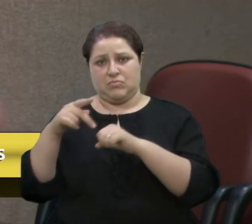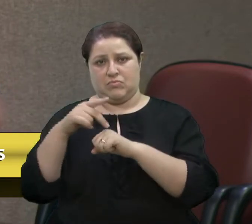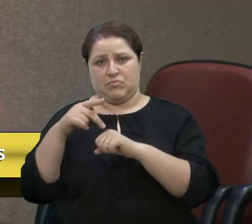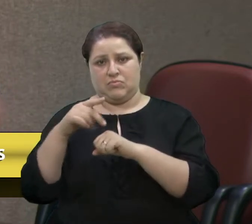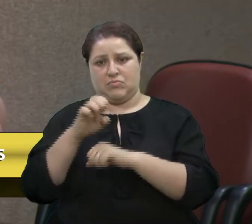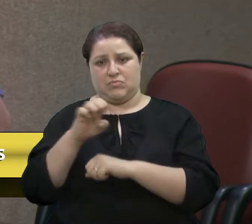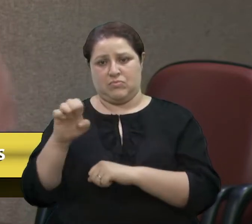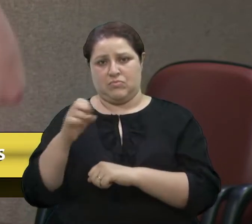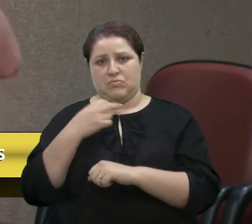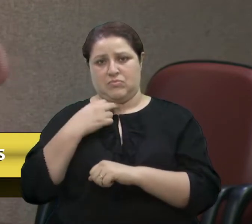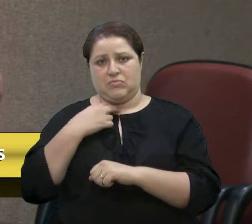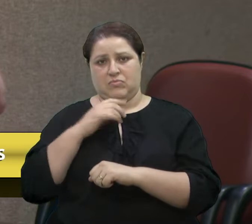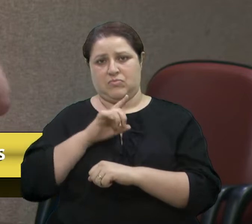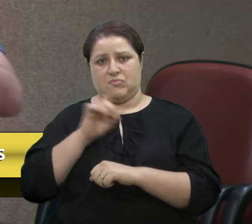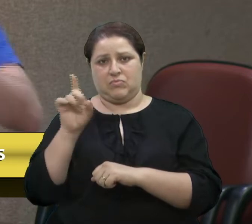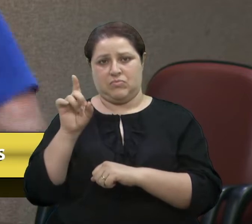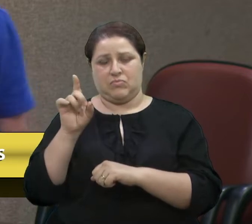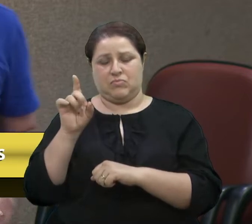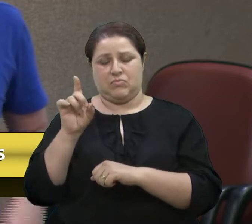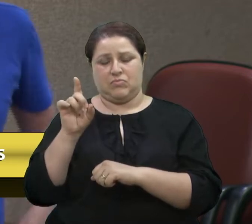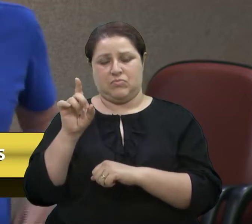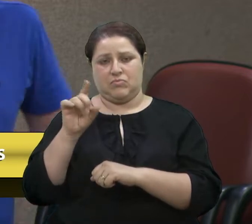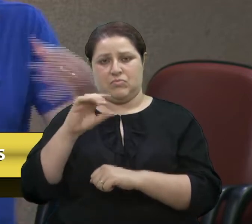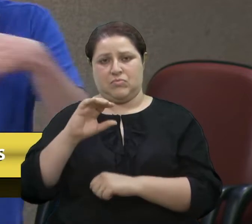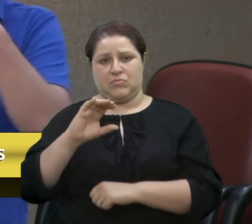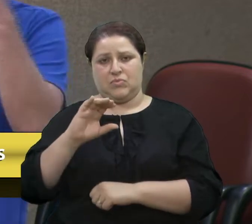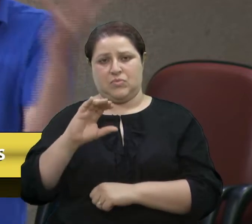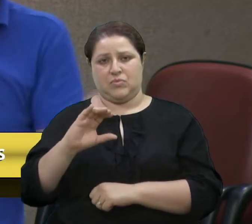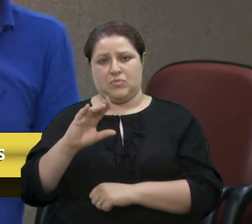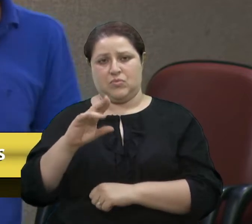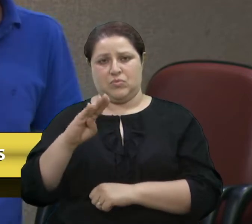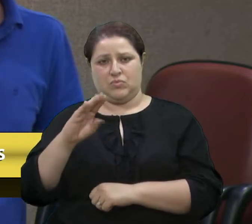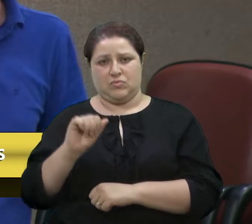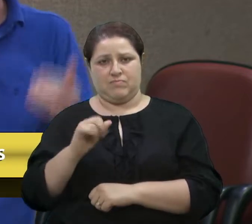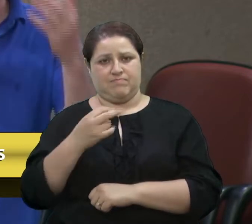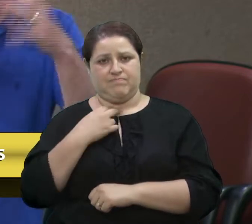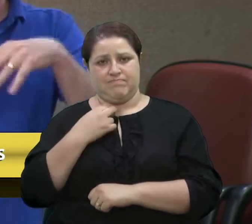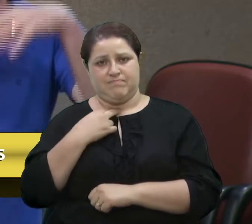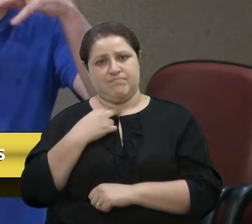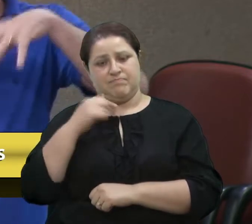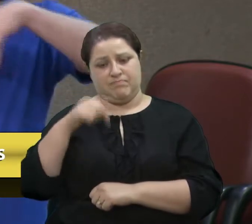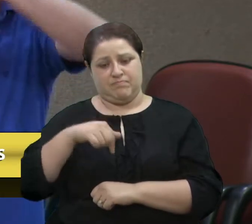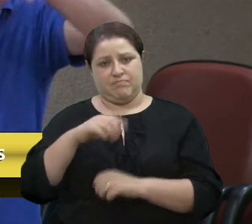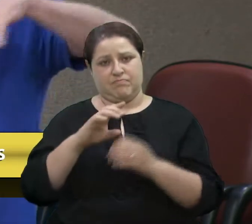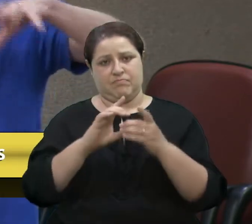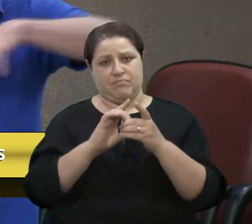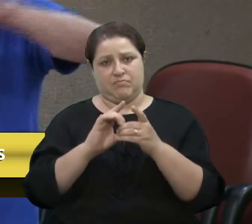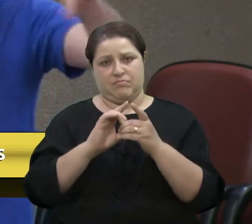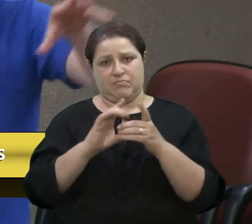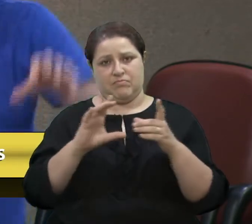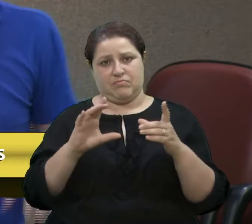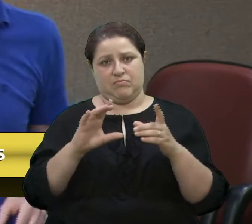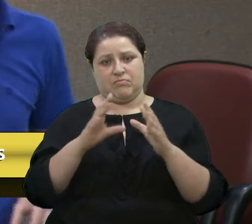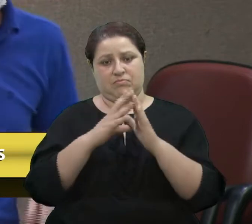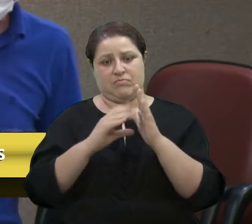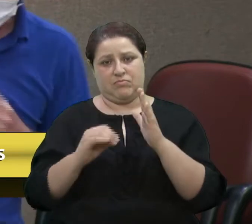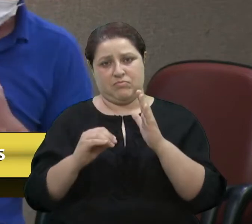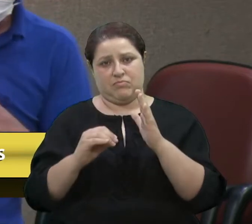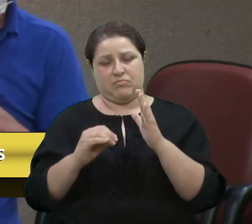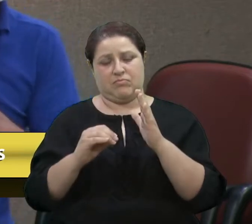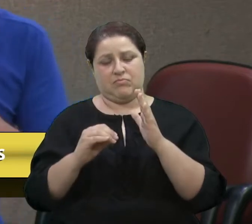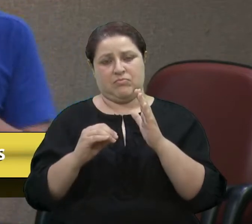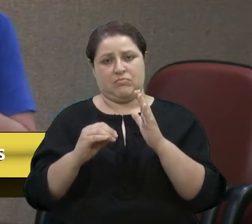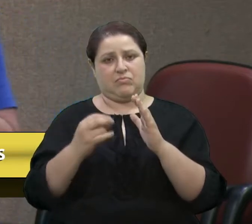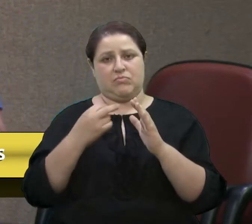Fantinel. Então, na democracia que nós vivemos aqui, que alguns a gente sabe que não aprovam, no modelo deles, não poderia ter rede social.